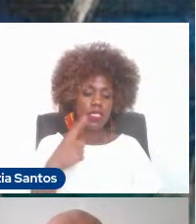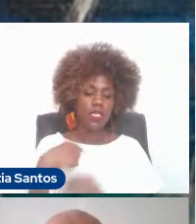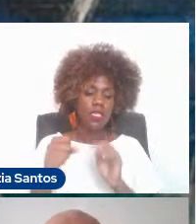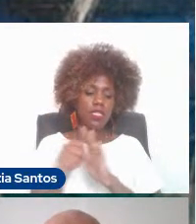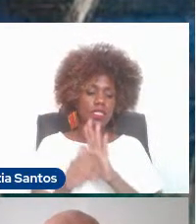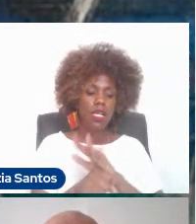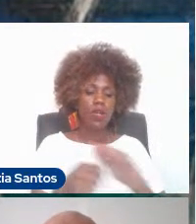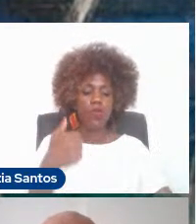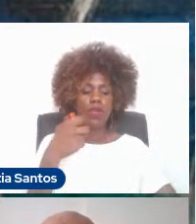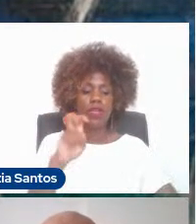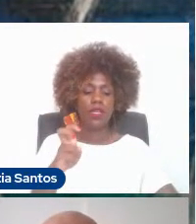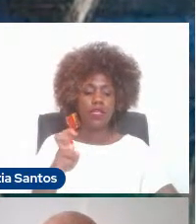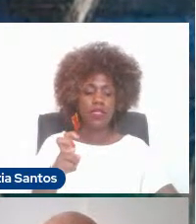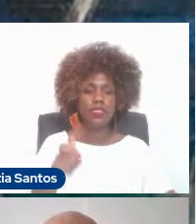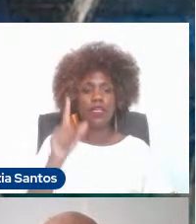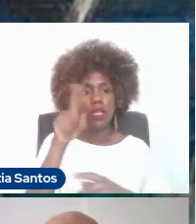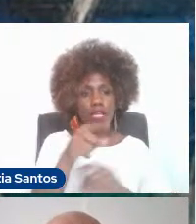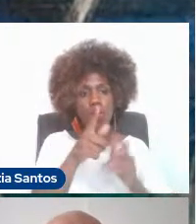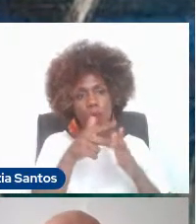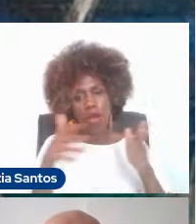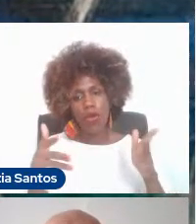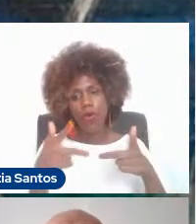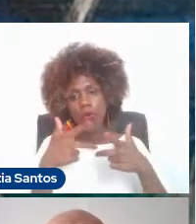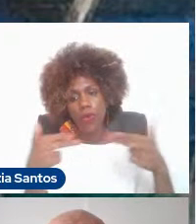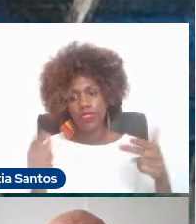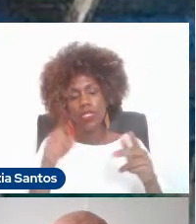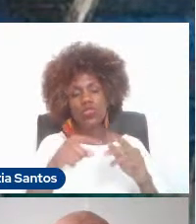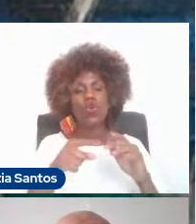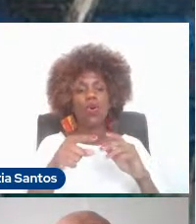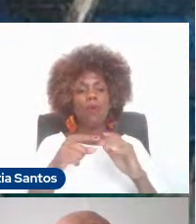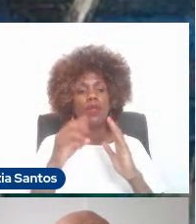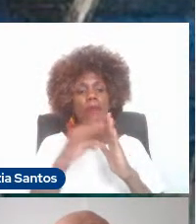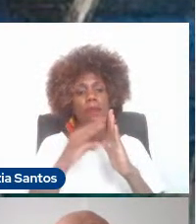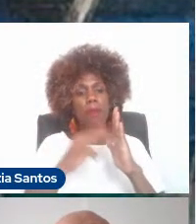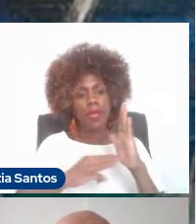começa a ter alguma coisa mais específica sobre métodos de instrumento.